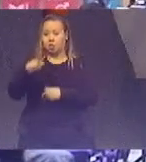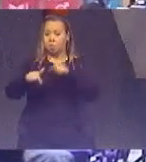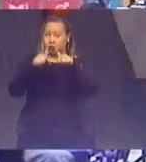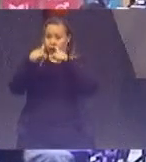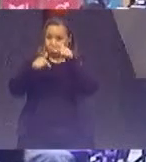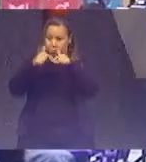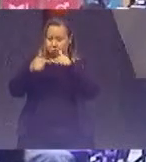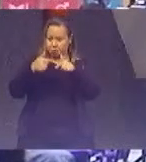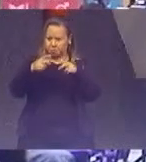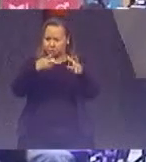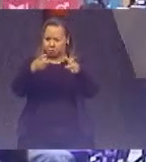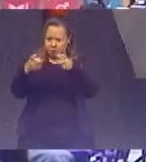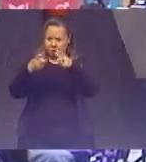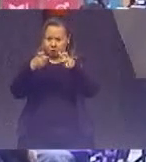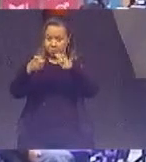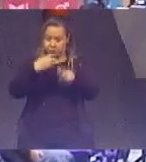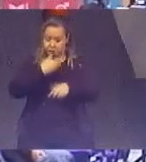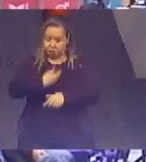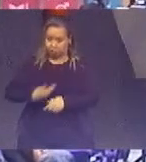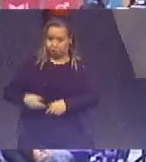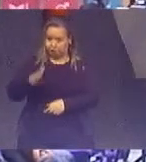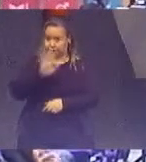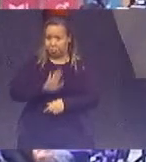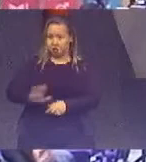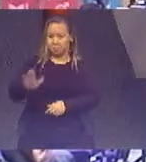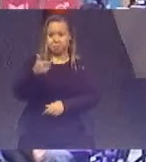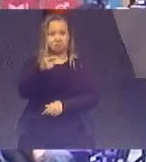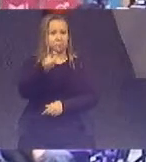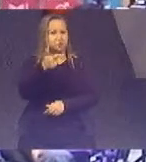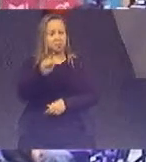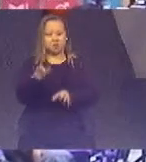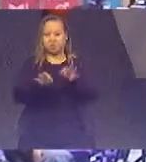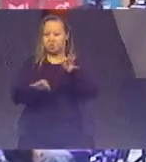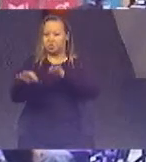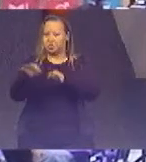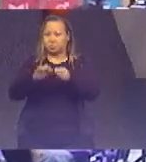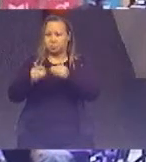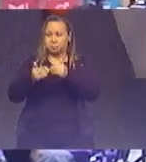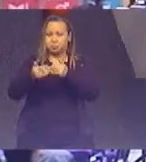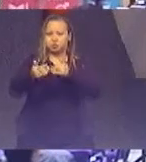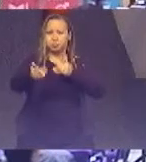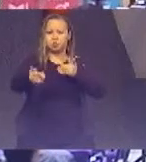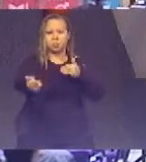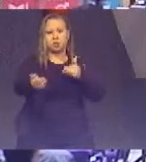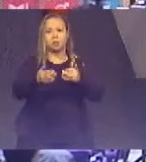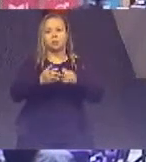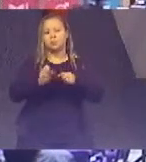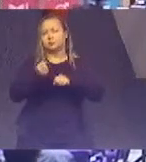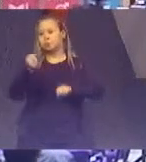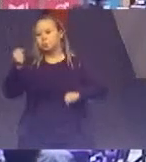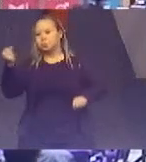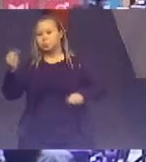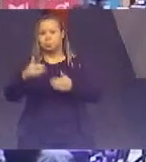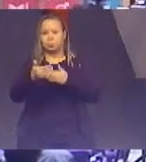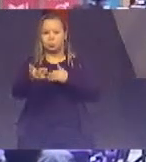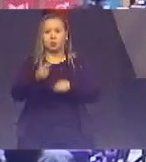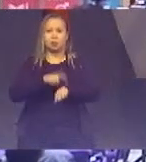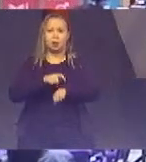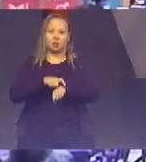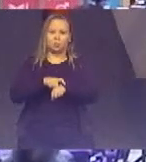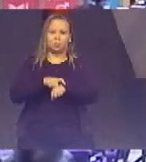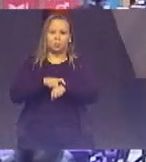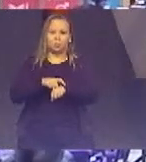verificamos que o governo federal não possui planejamento de longo prazo não integra as atividades de